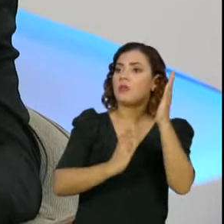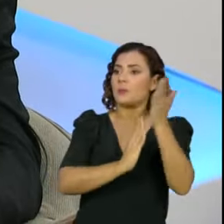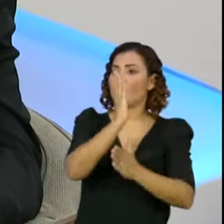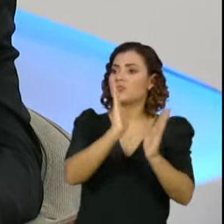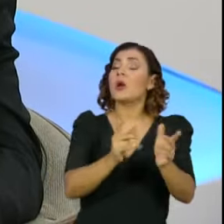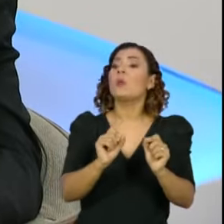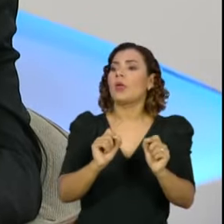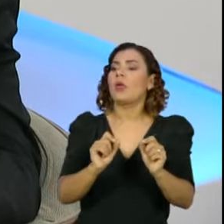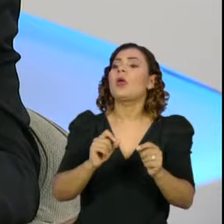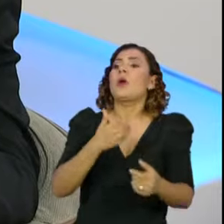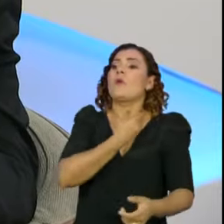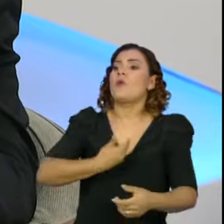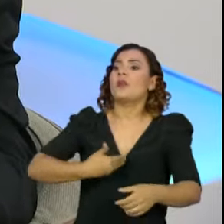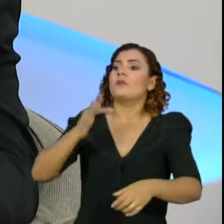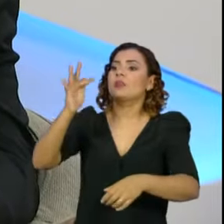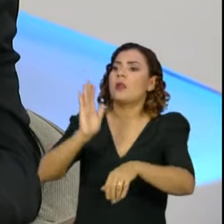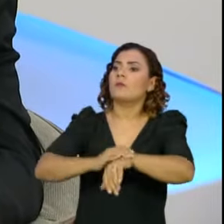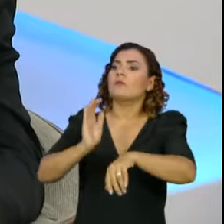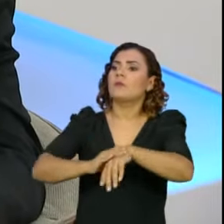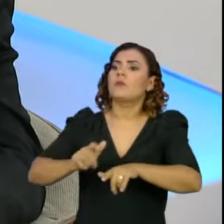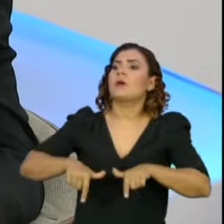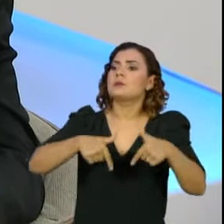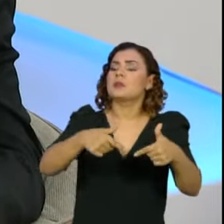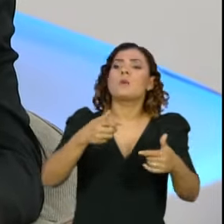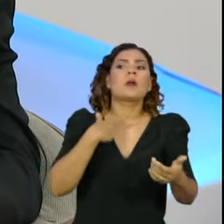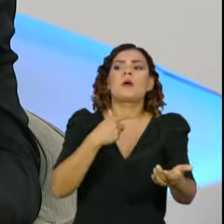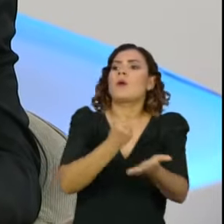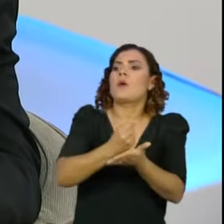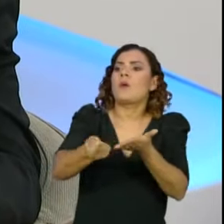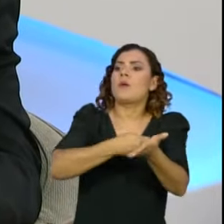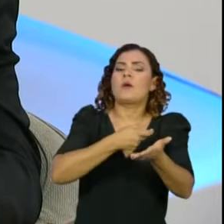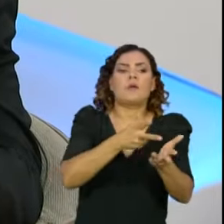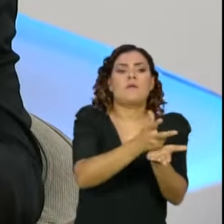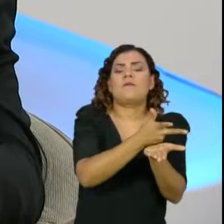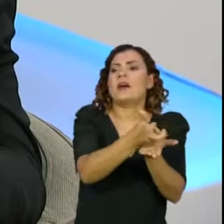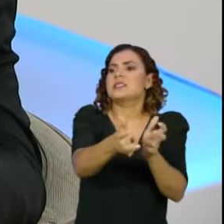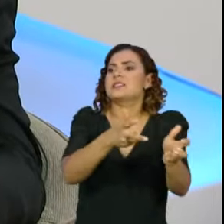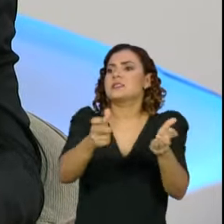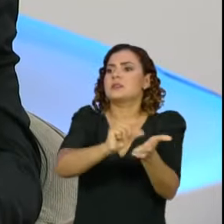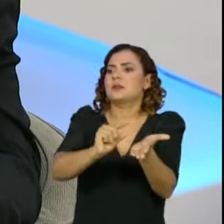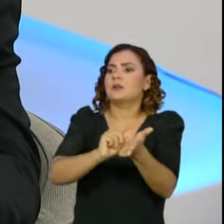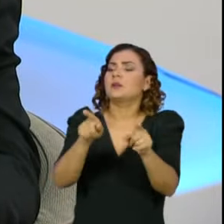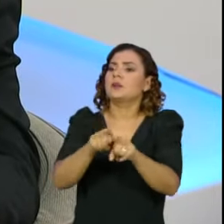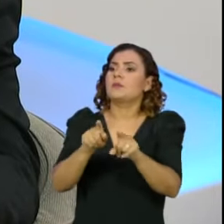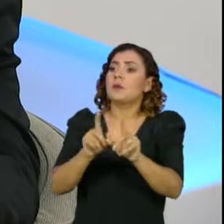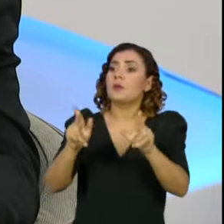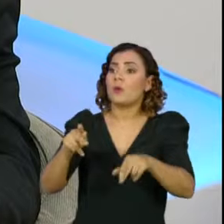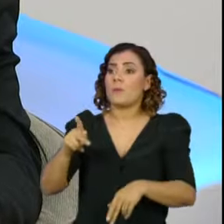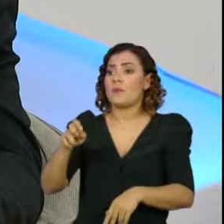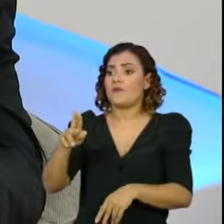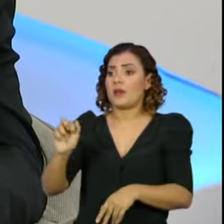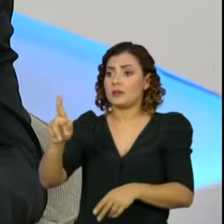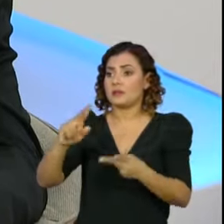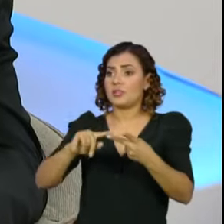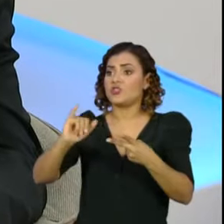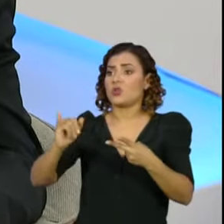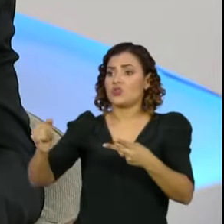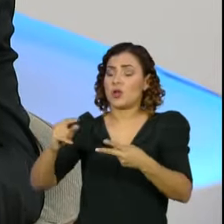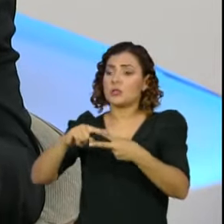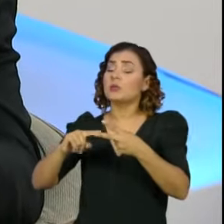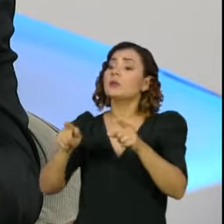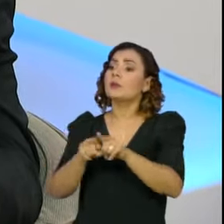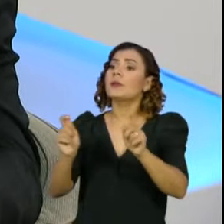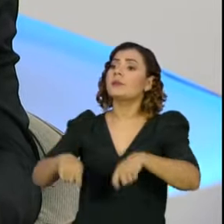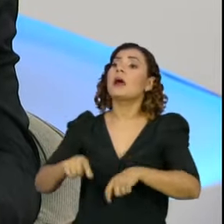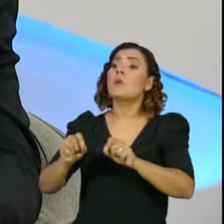autorizar a União a contrair responsabilidades na contratação de vacina, para evitar obstáculos de contratação de vacinas como a Pfizer e a Janssen. Além da